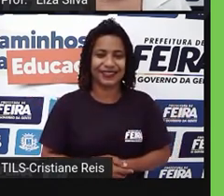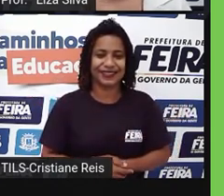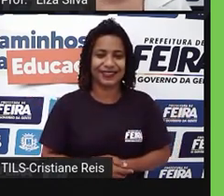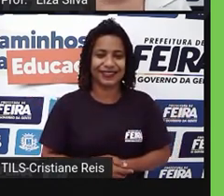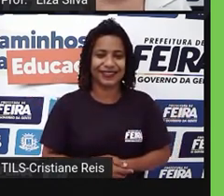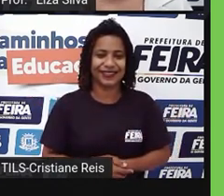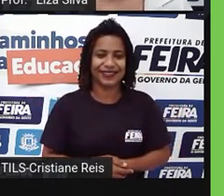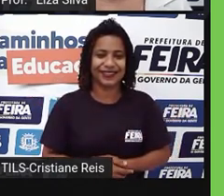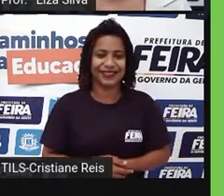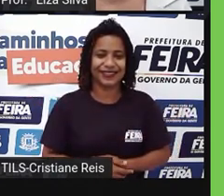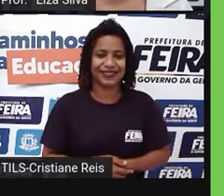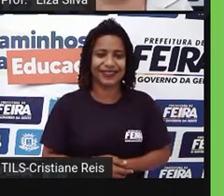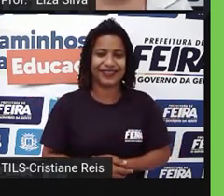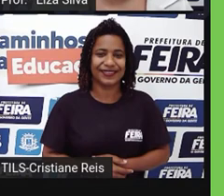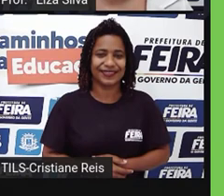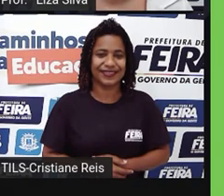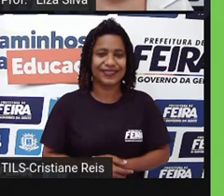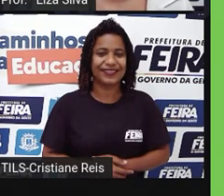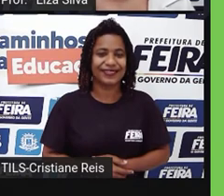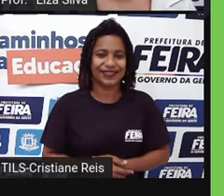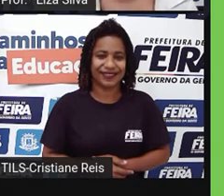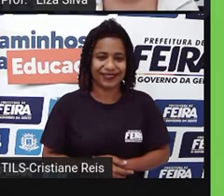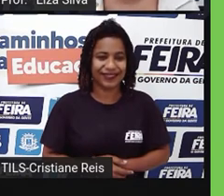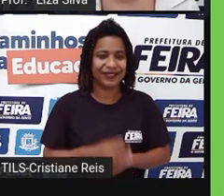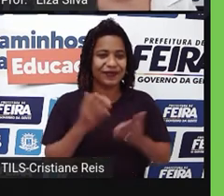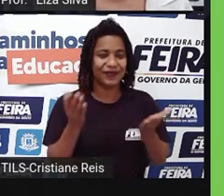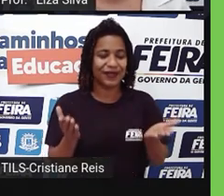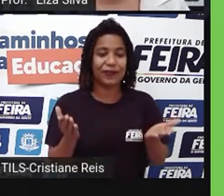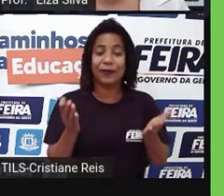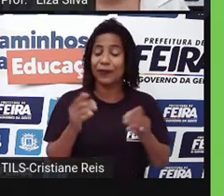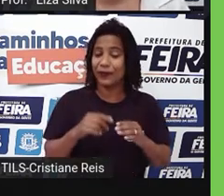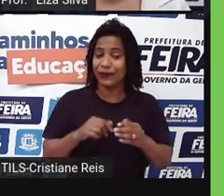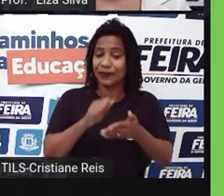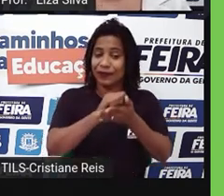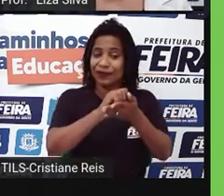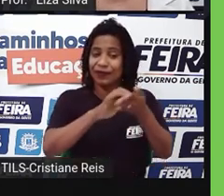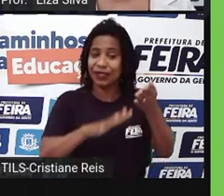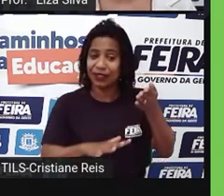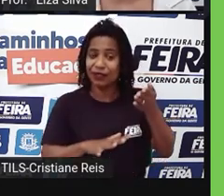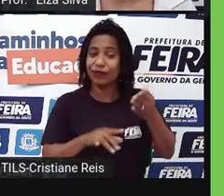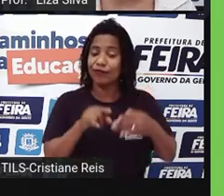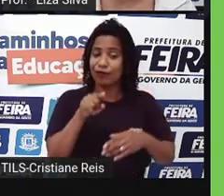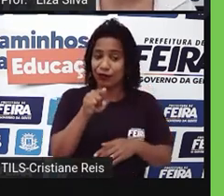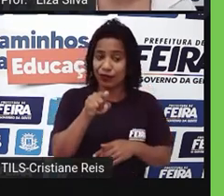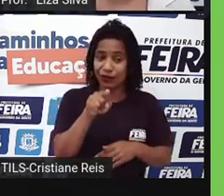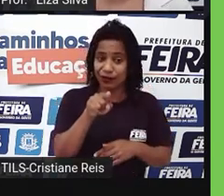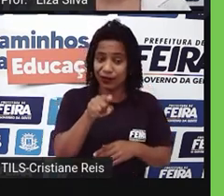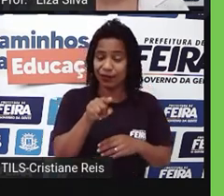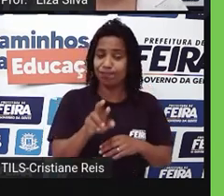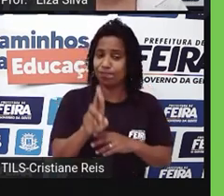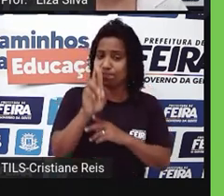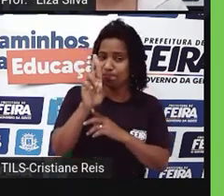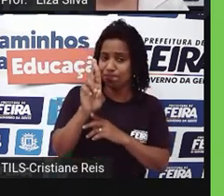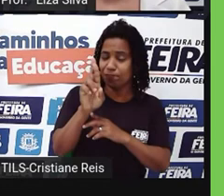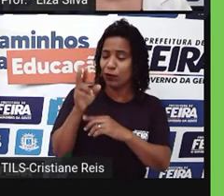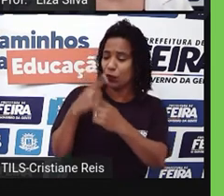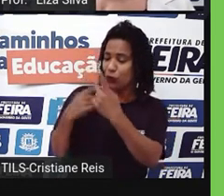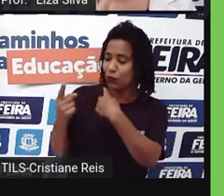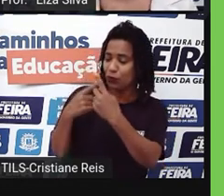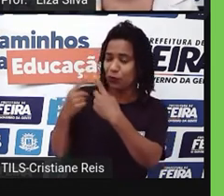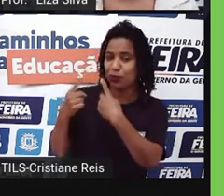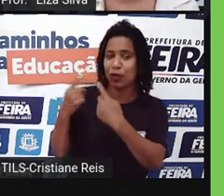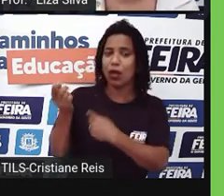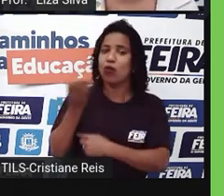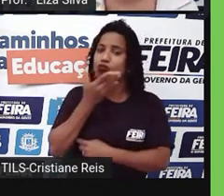is going to interview you. Então, o desafio é você entrevistar seu amigo ou sua amiga e